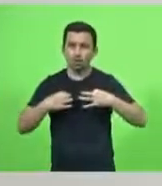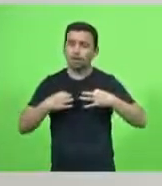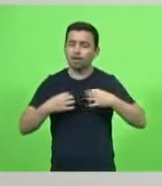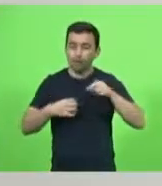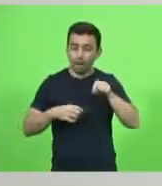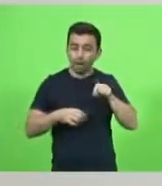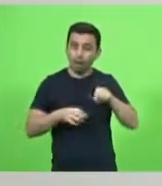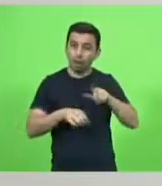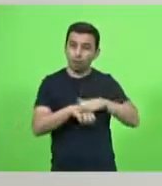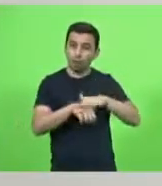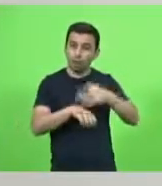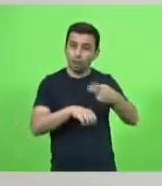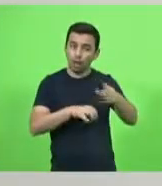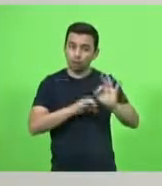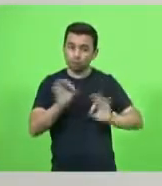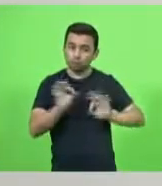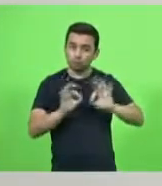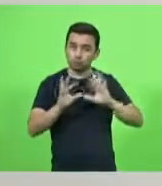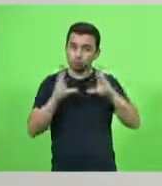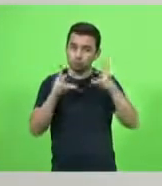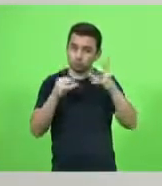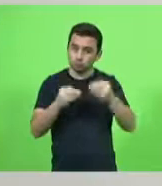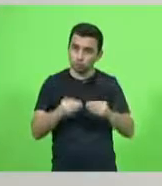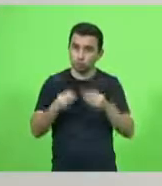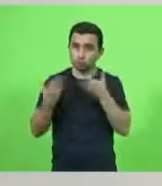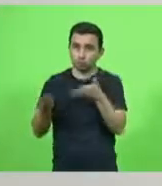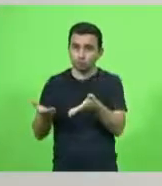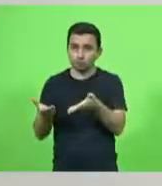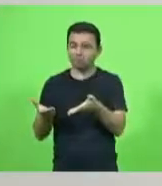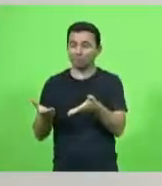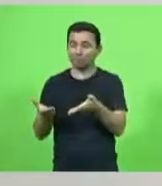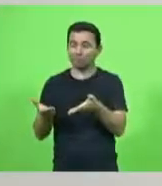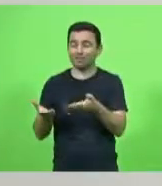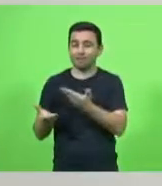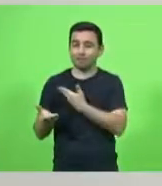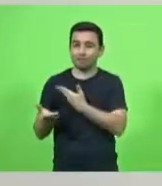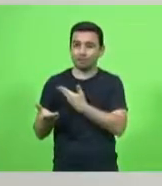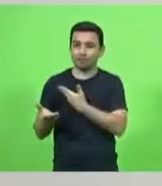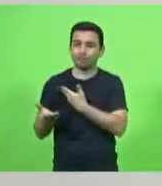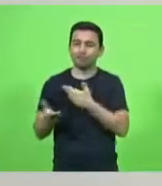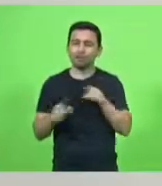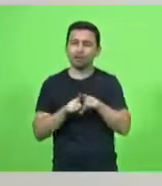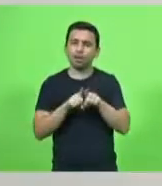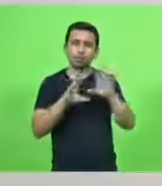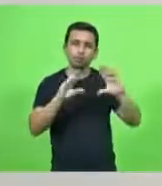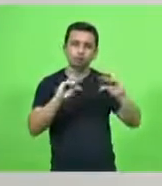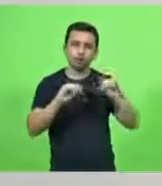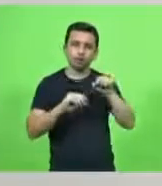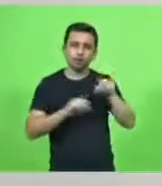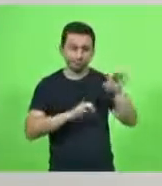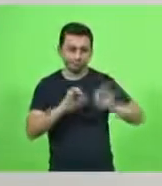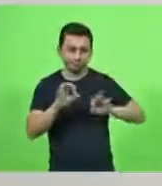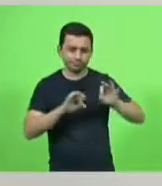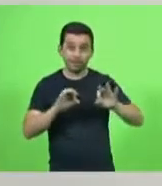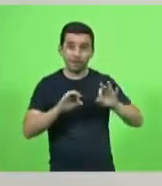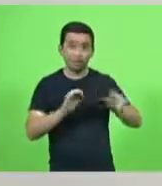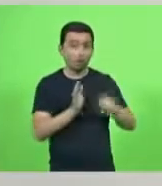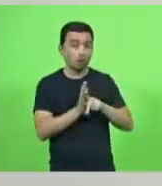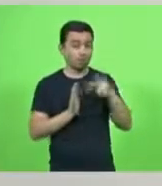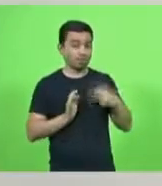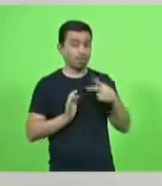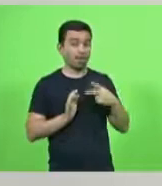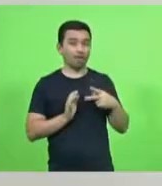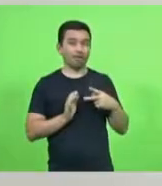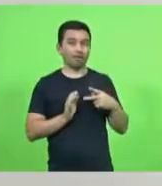o baile, mas à noite ela fazia o vestido dela, porque ela não queria que ninguém fosse igual a ela no baile,